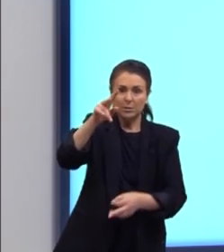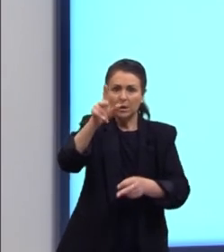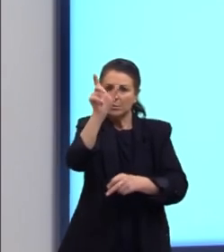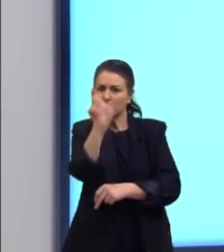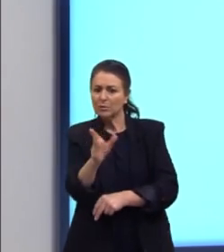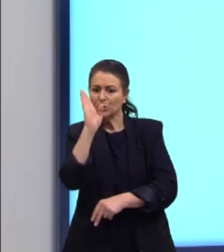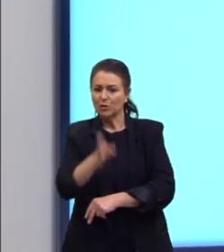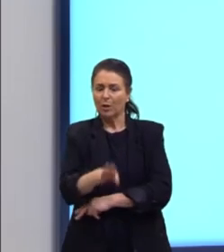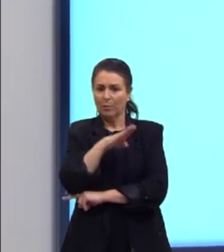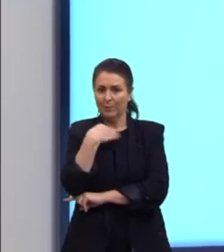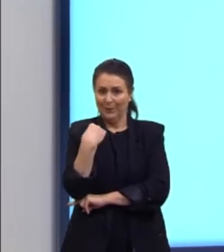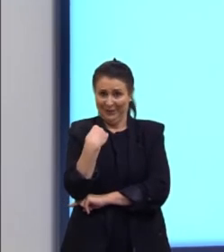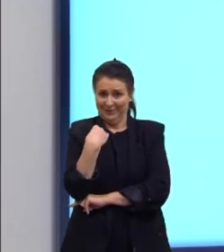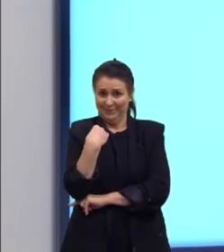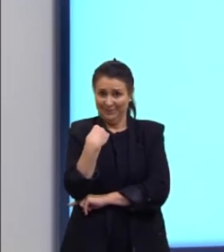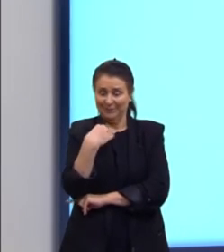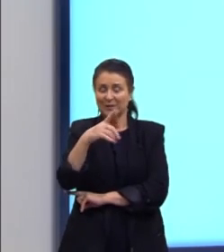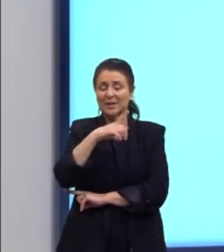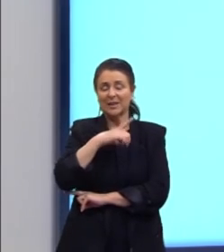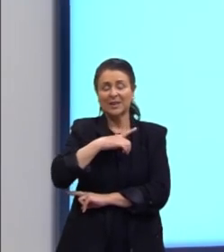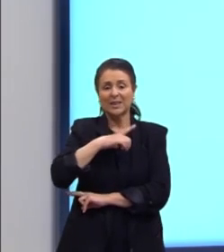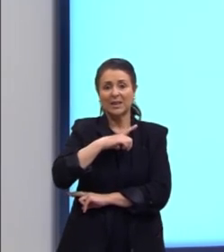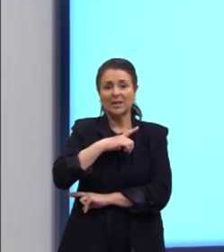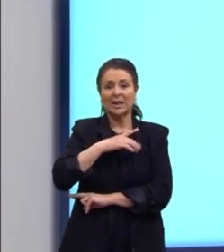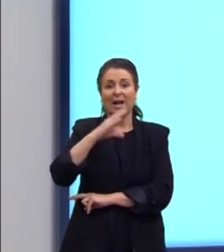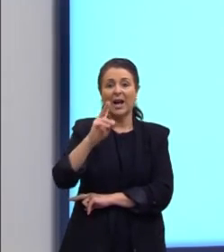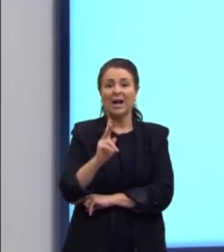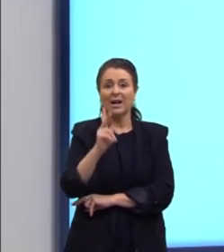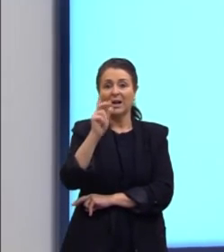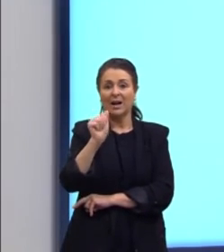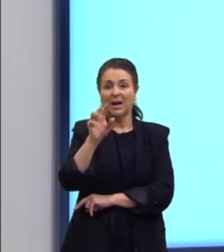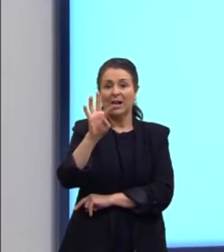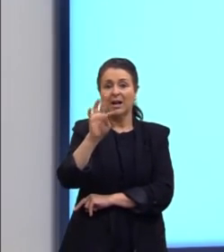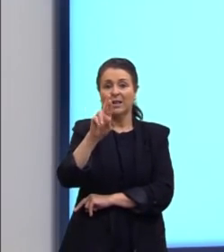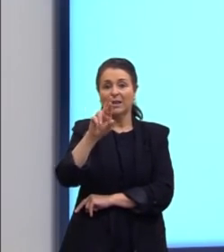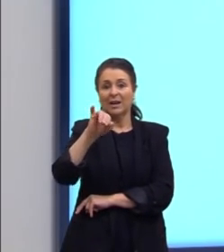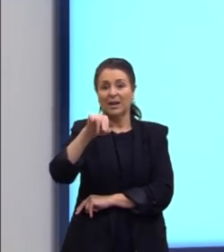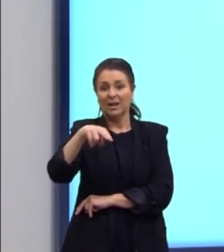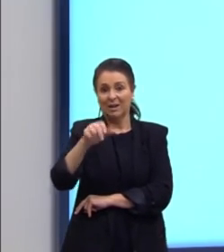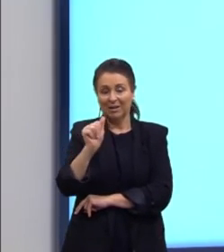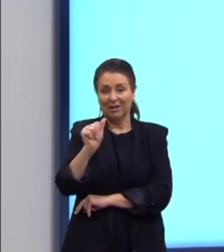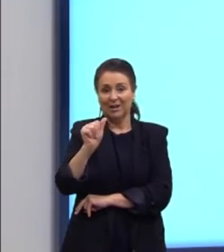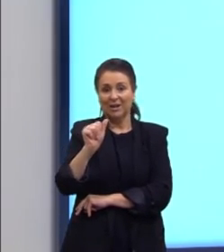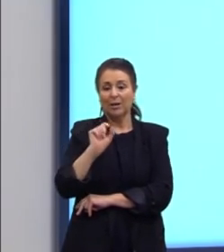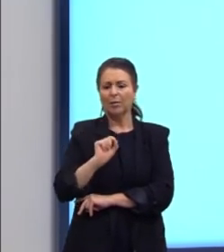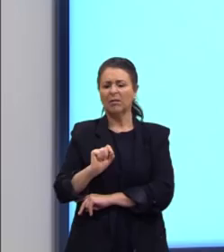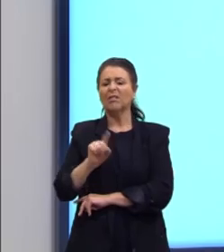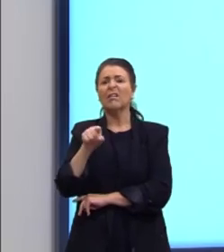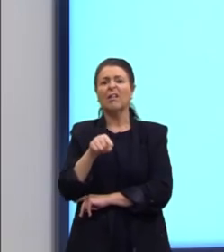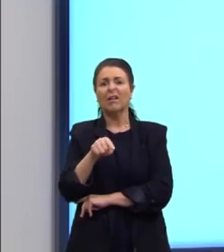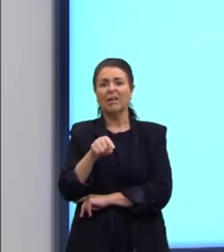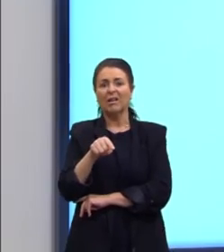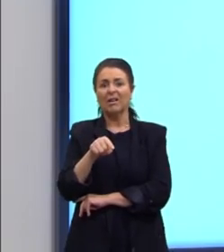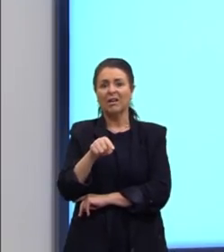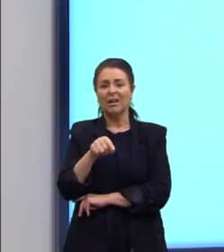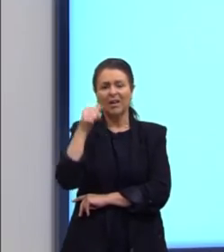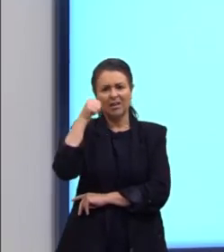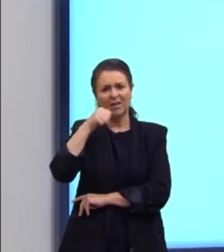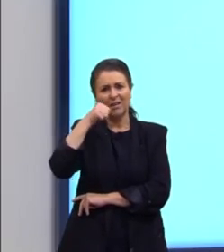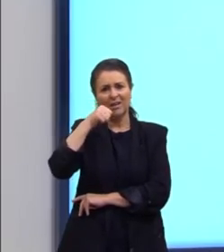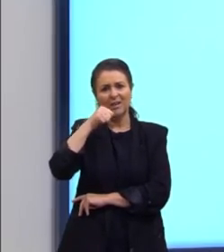nós temos a Katrina, a Katrina, que é a